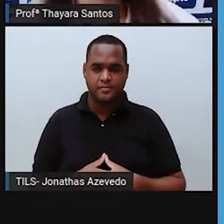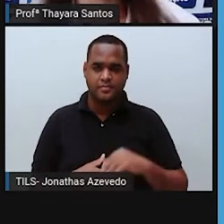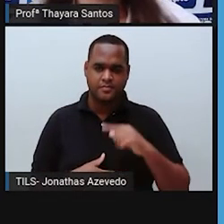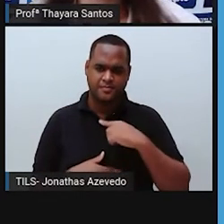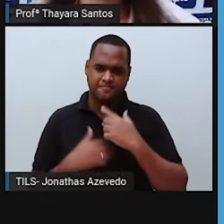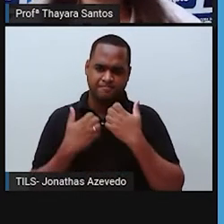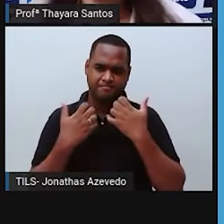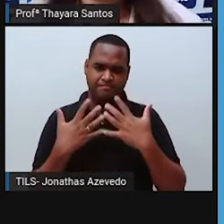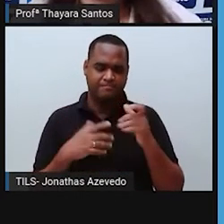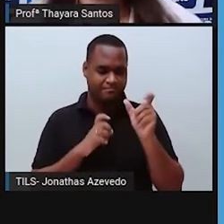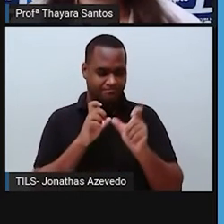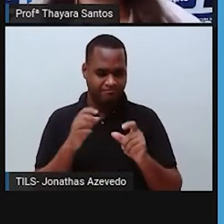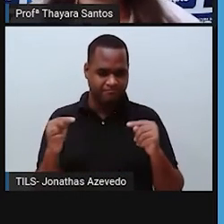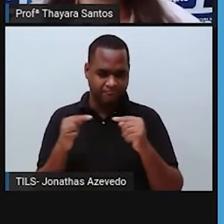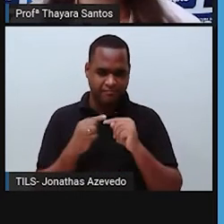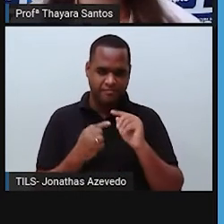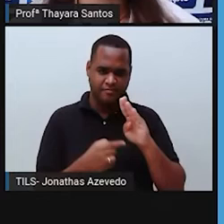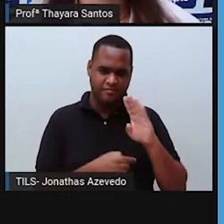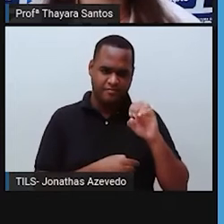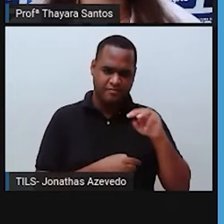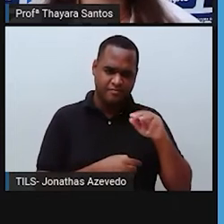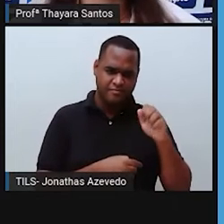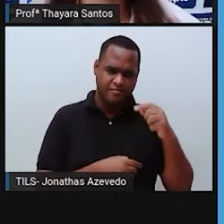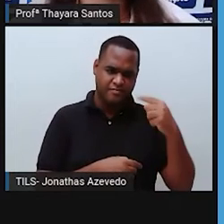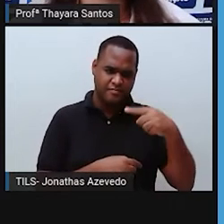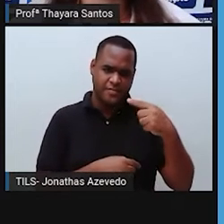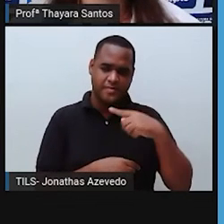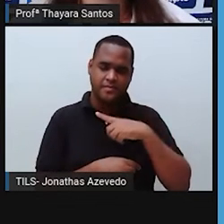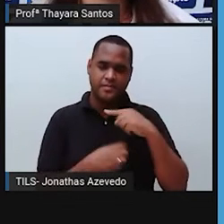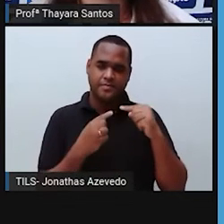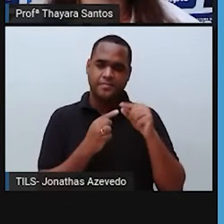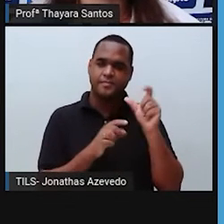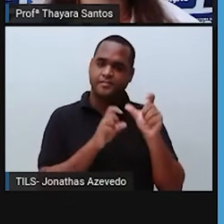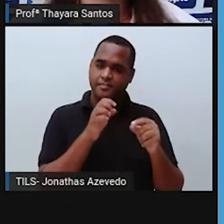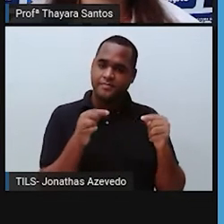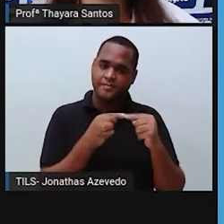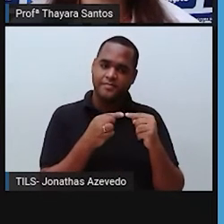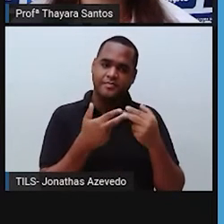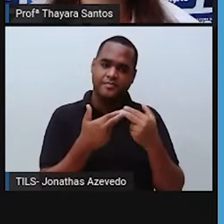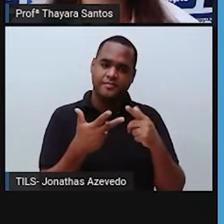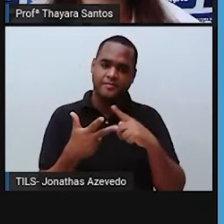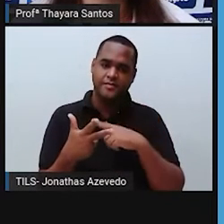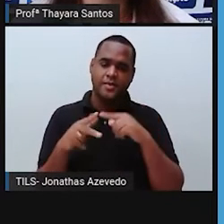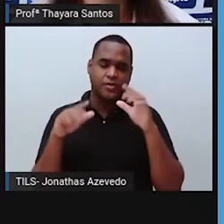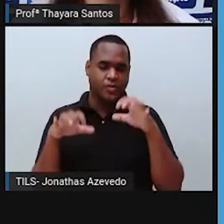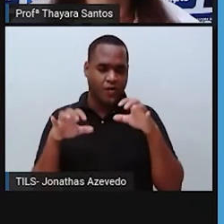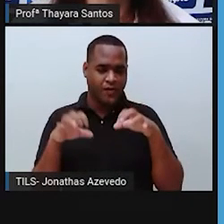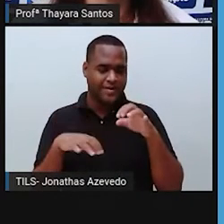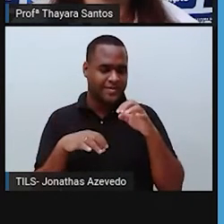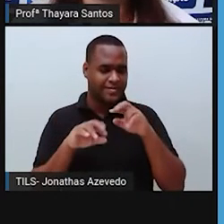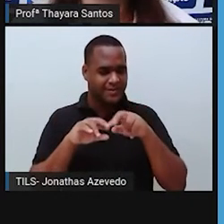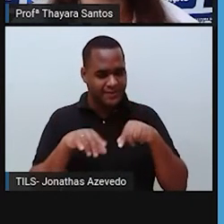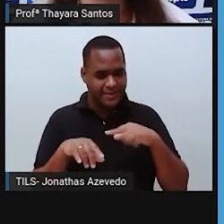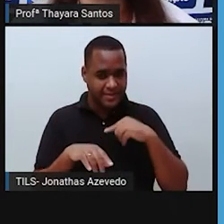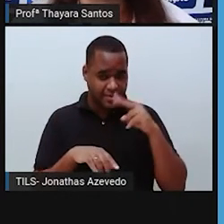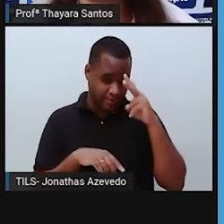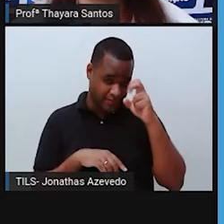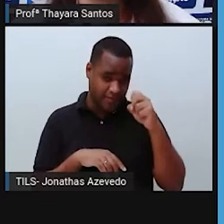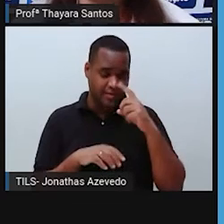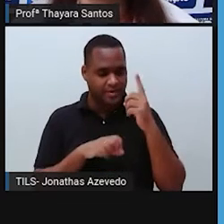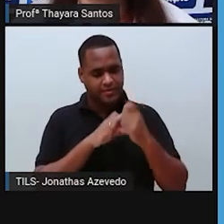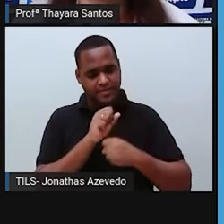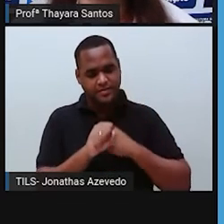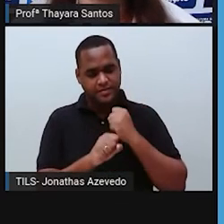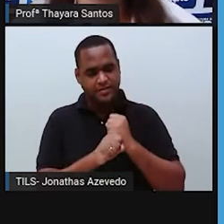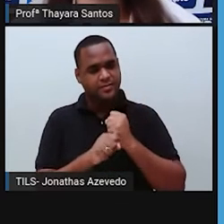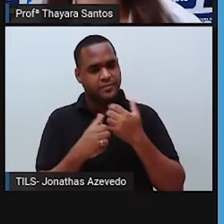Características desse bioma. primeiro, que ele é um bioma caracterizado por uma frequência de chuvas muito grande, né? Ao longo do ano inteiro.